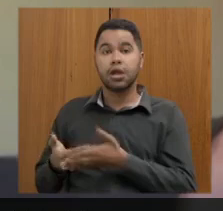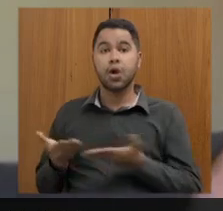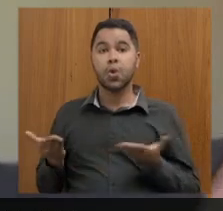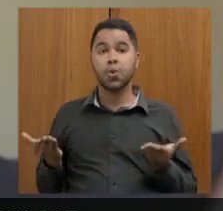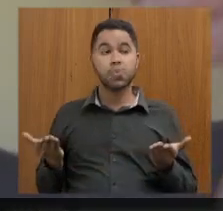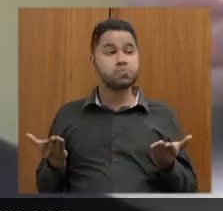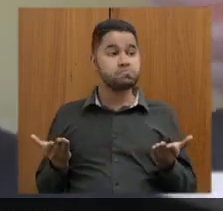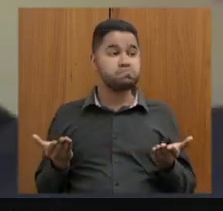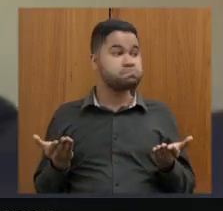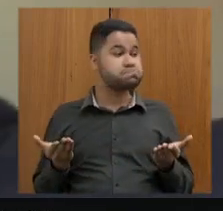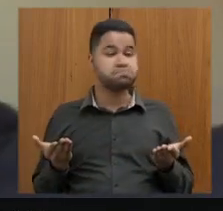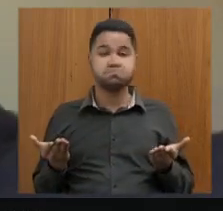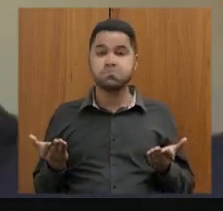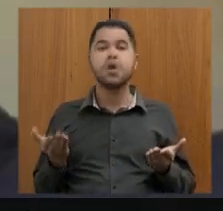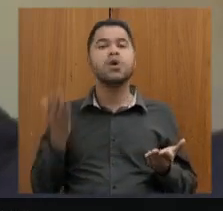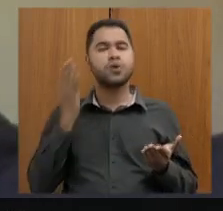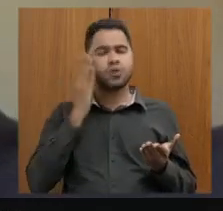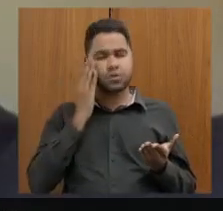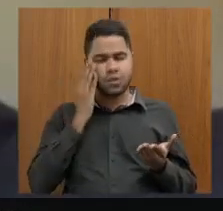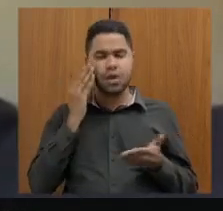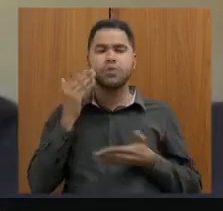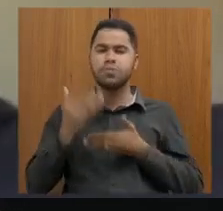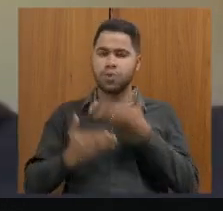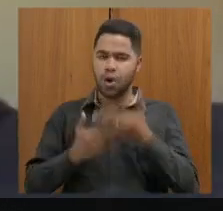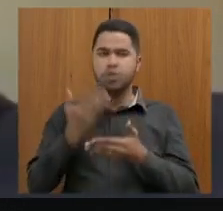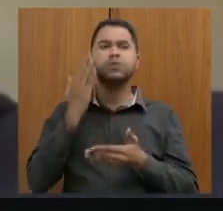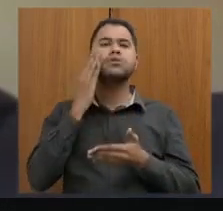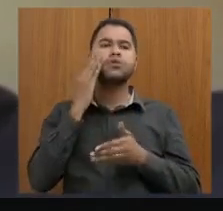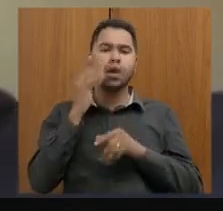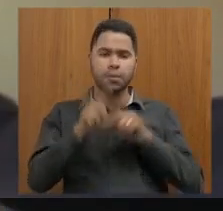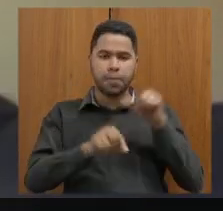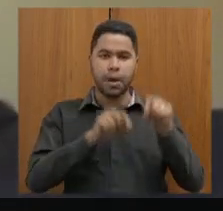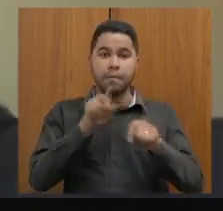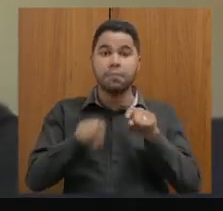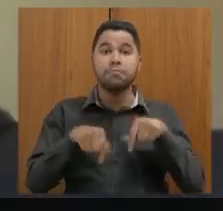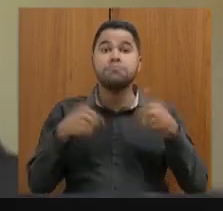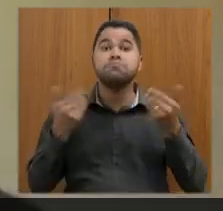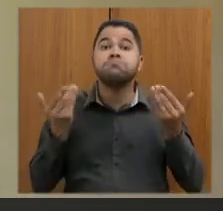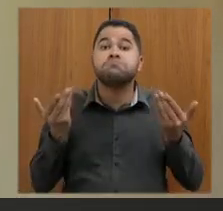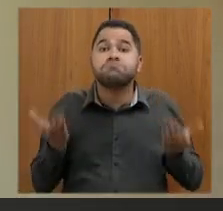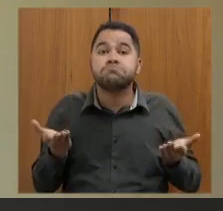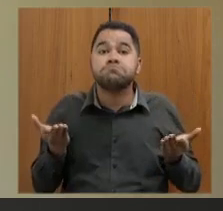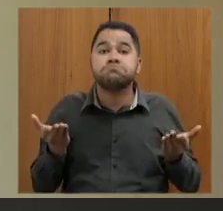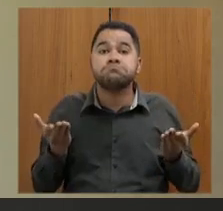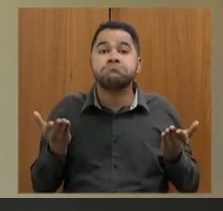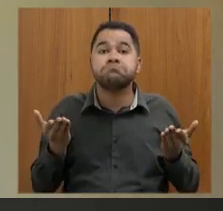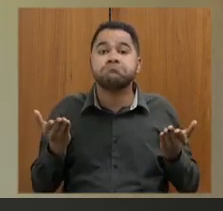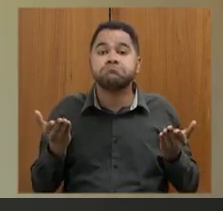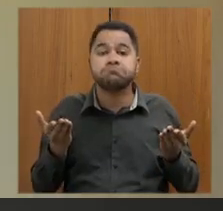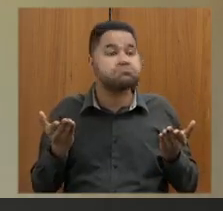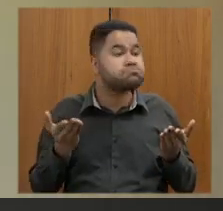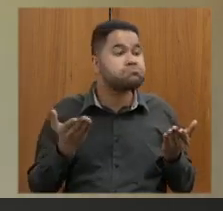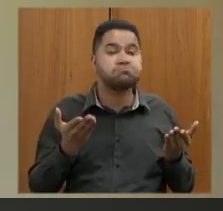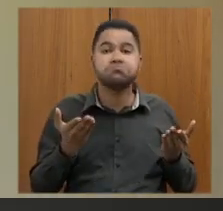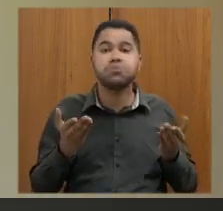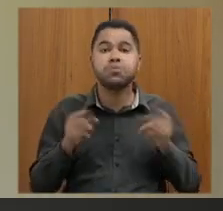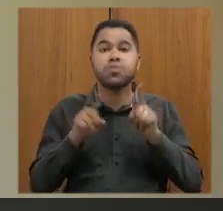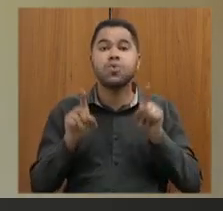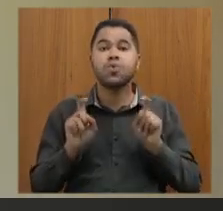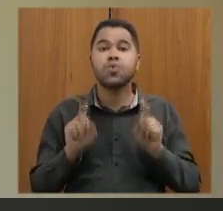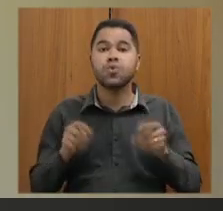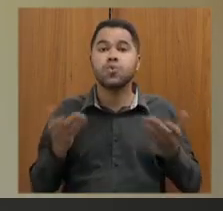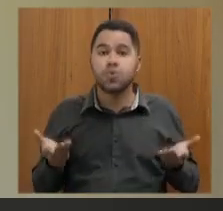sei que tem processo, tem seleção, mas efetivamente a gente ainda não encontra esses profissionais